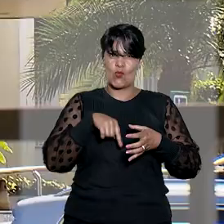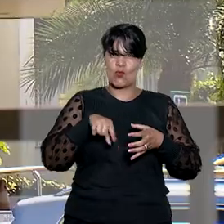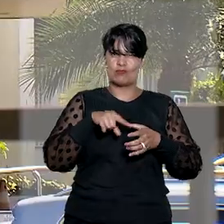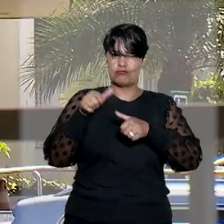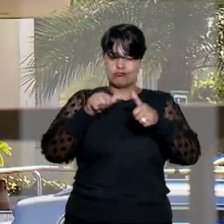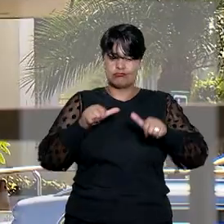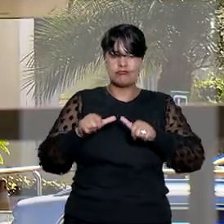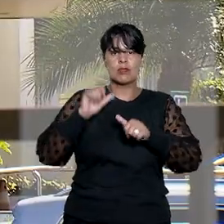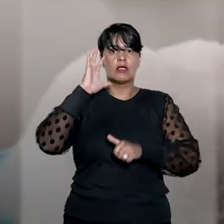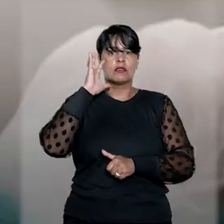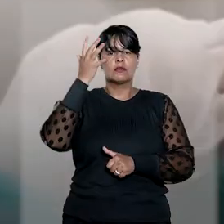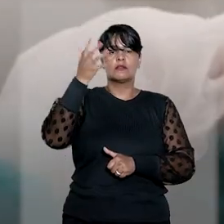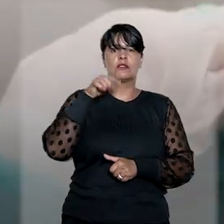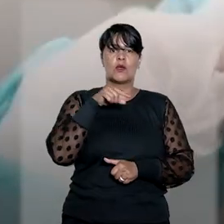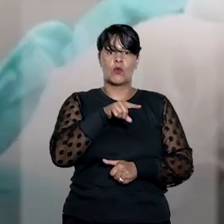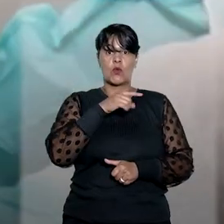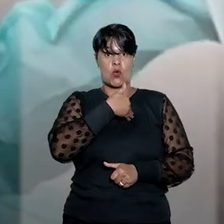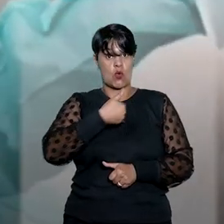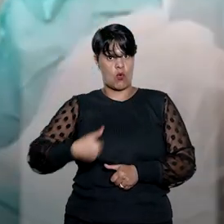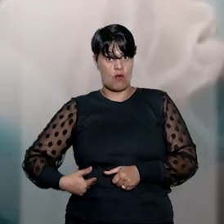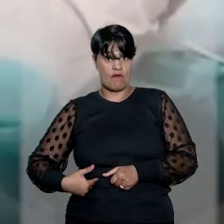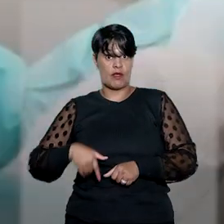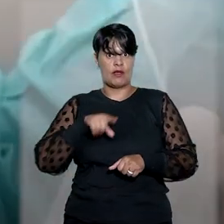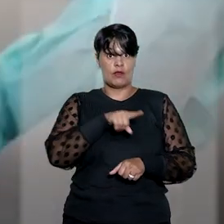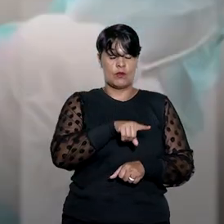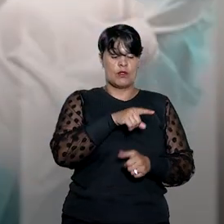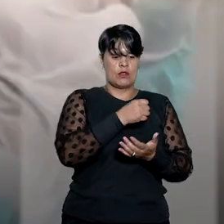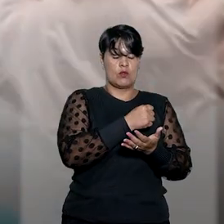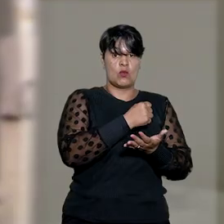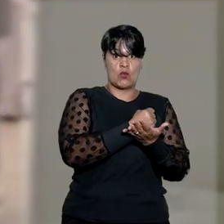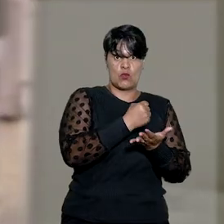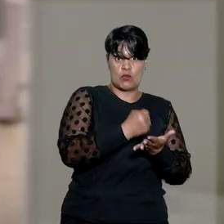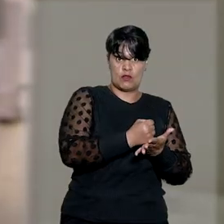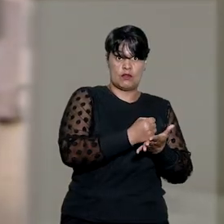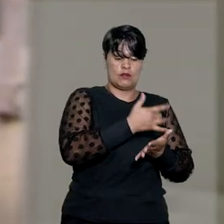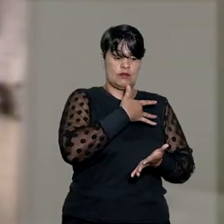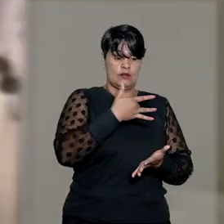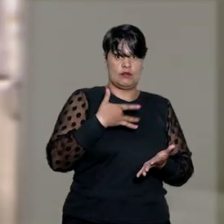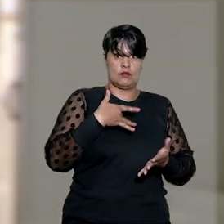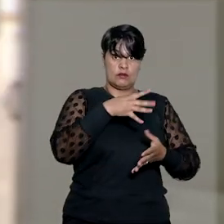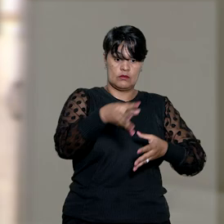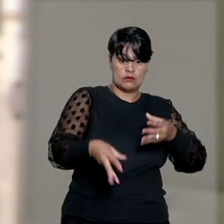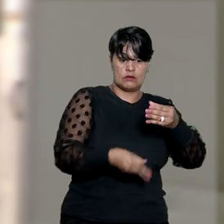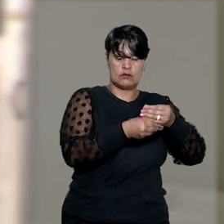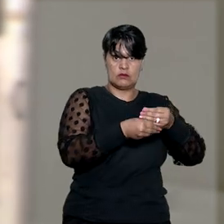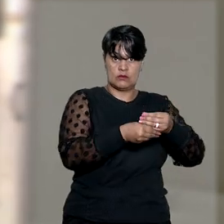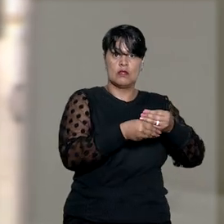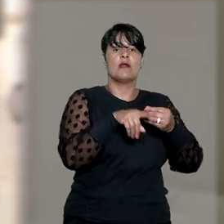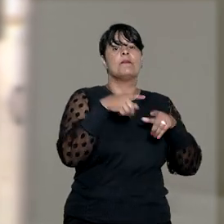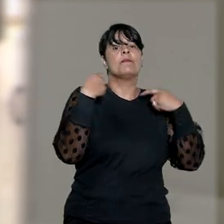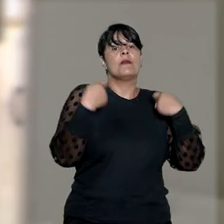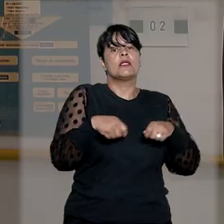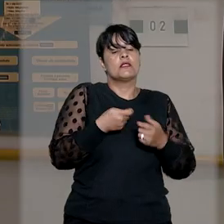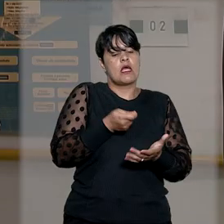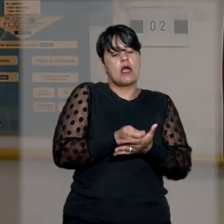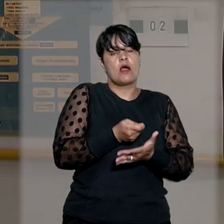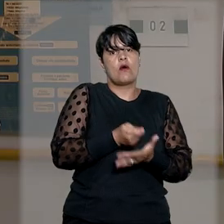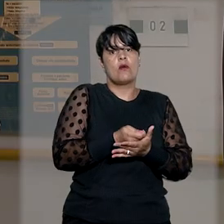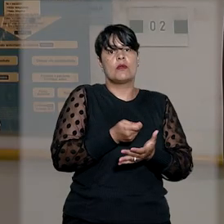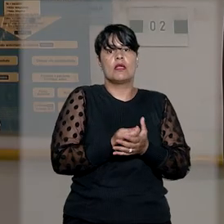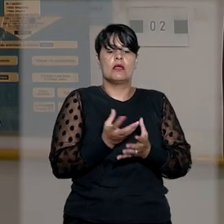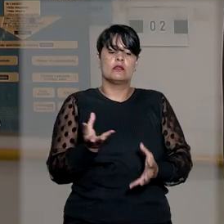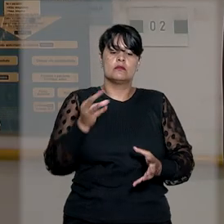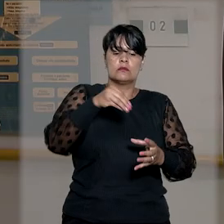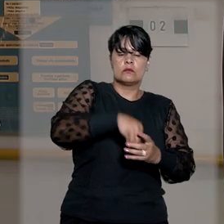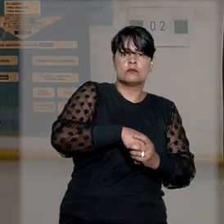que a União e o ente público contratante de serviços de saúde em regime complementar devem necessariamente compor o polo